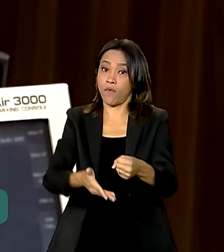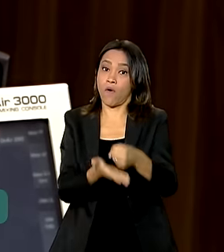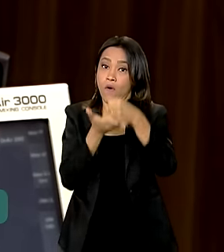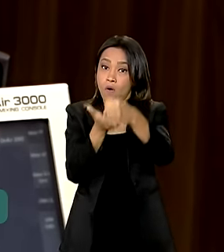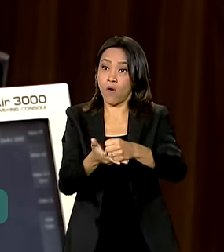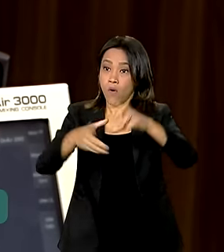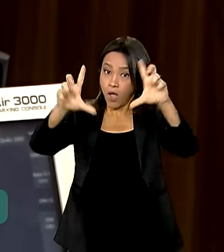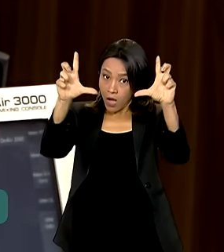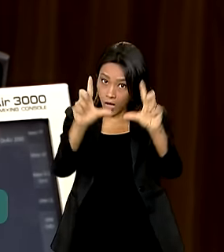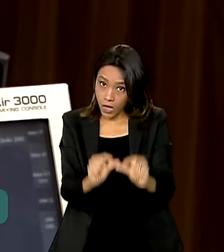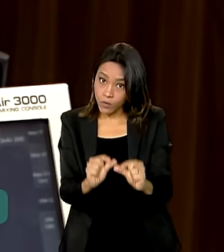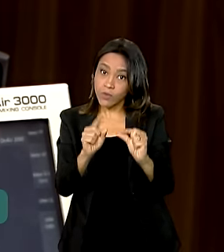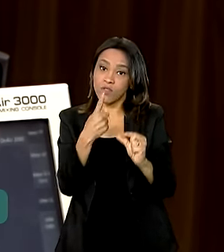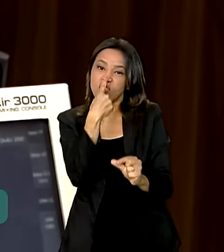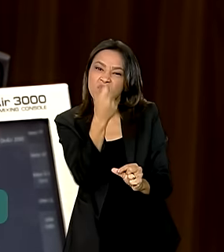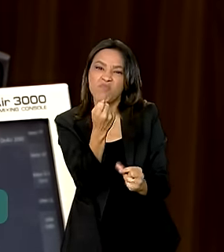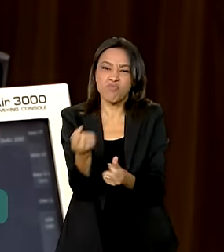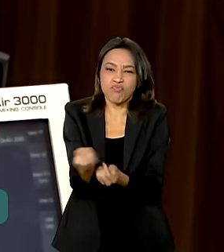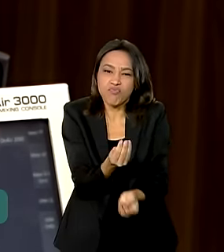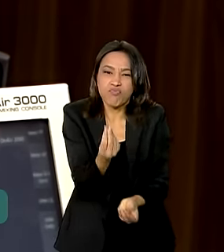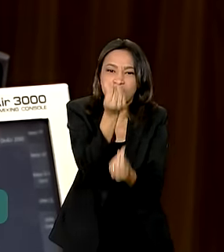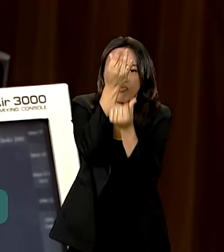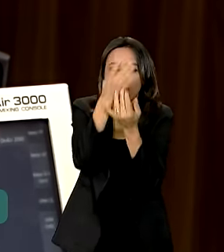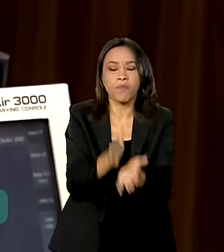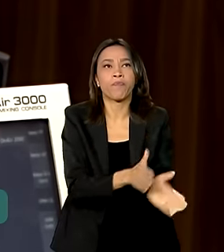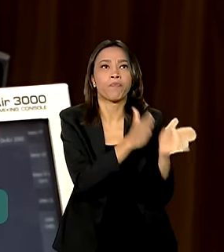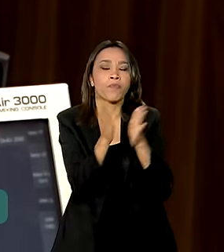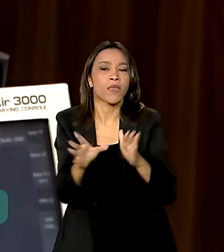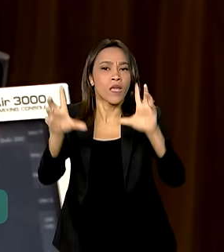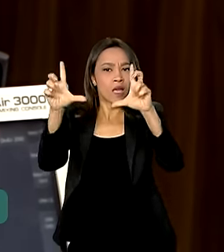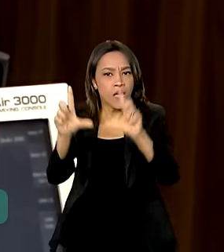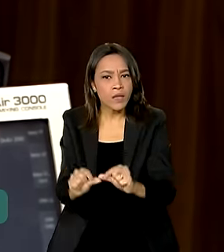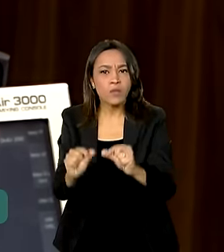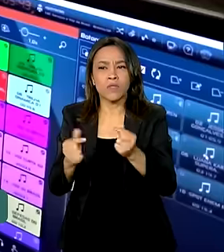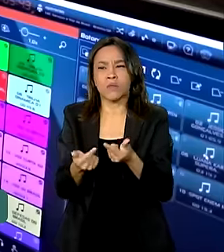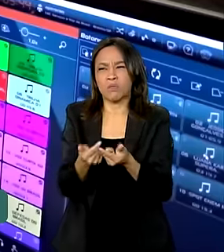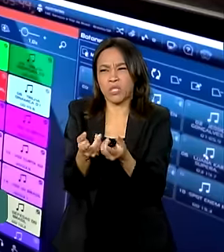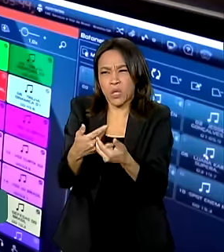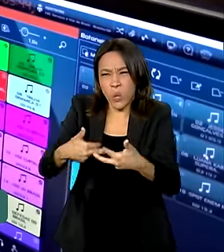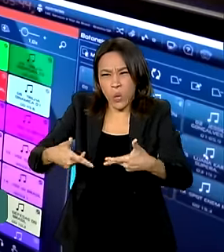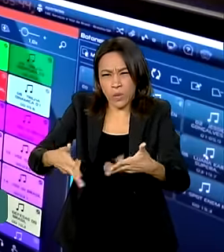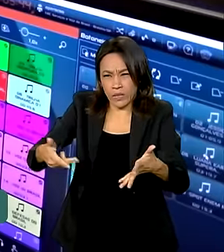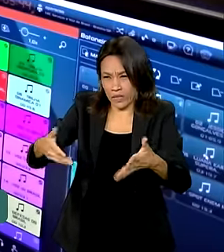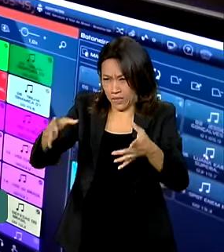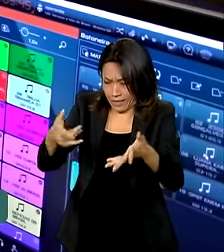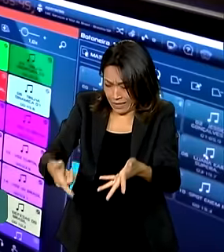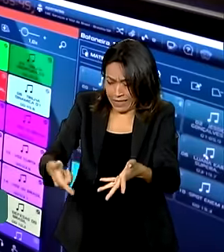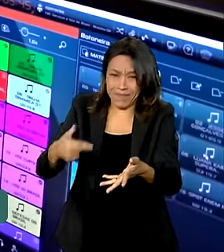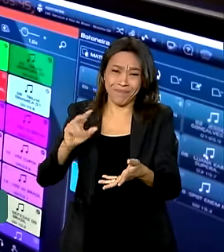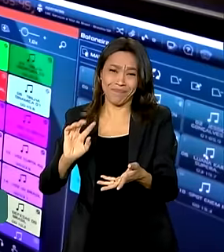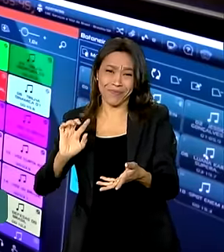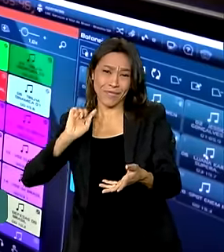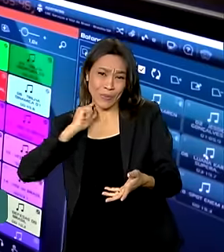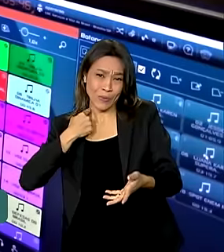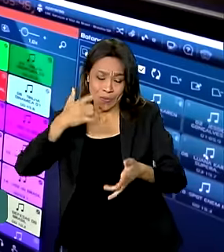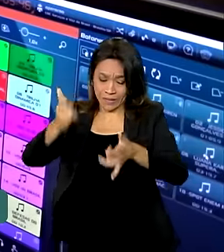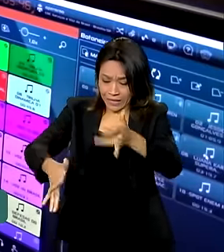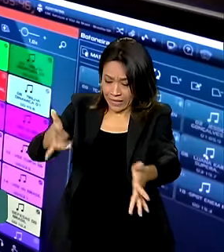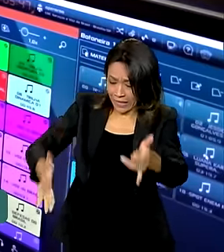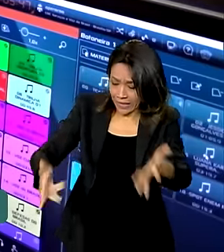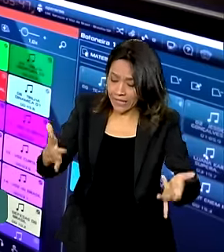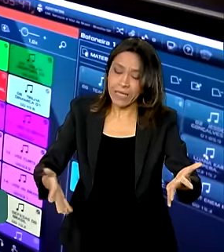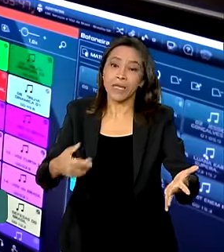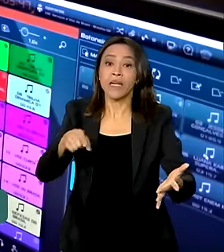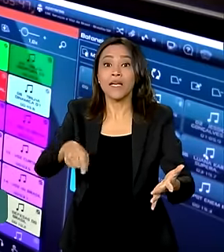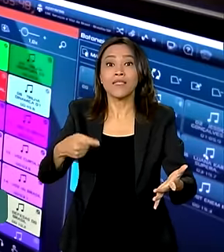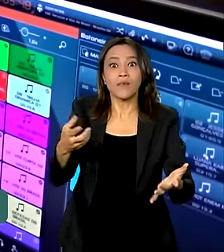redução de emissão de gás carbônico, você ter redução de resíduo também na obra. Então, é uma ideia que não só junta